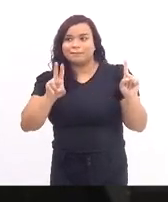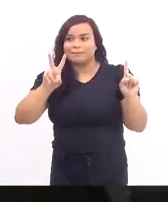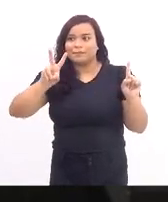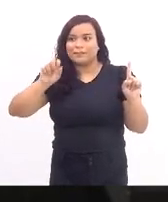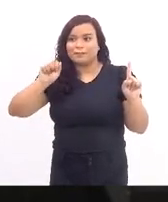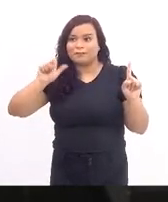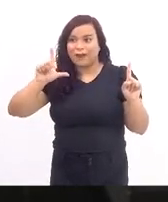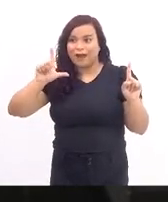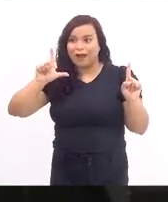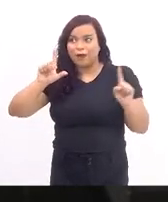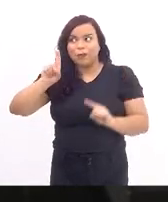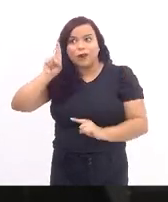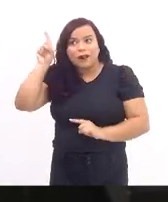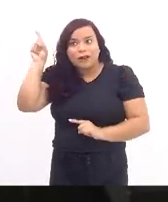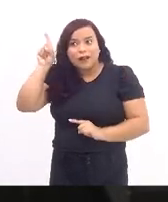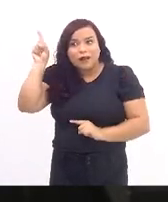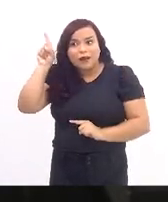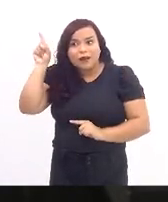lá de São Paulo,